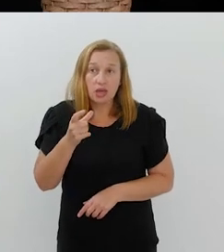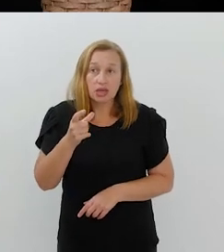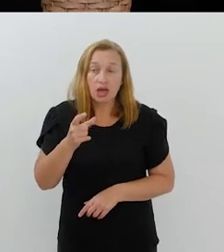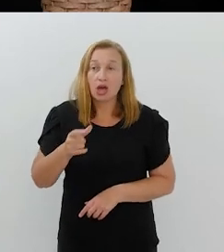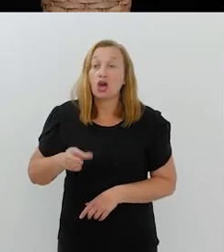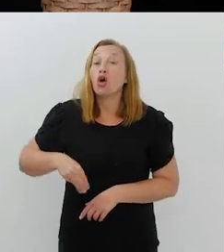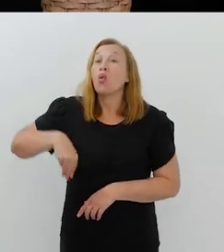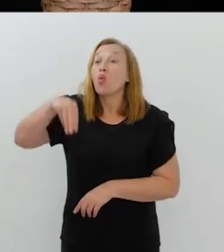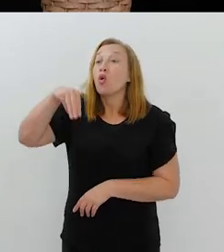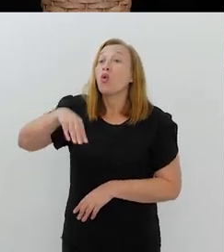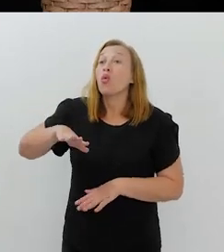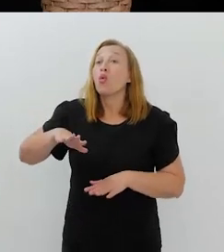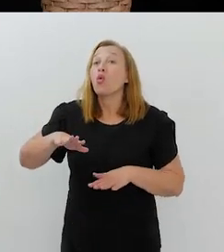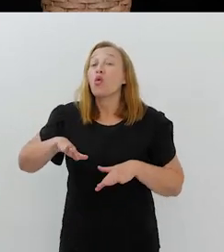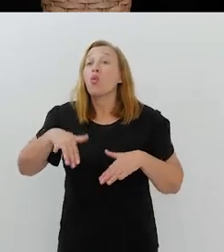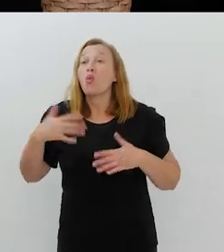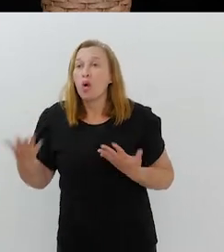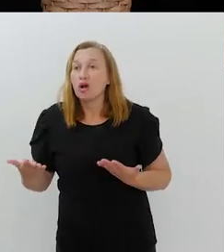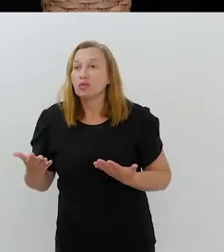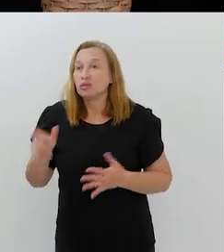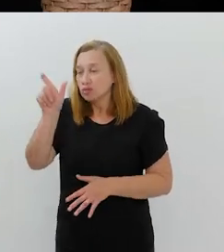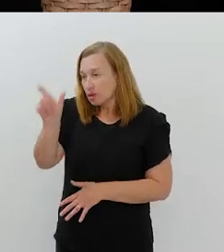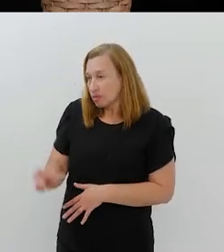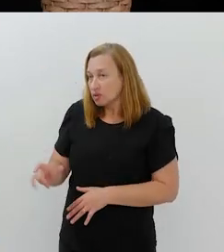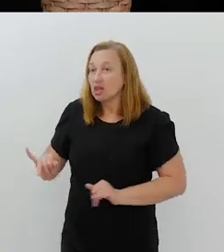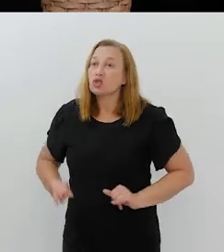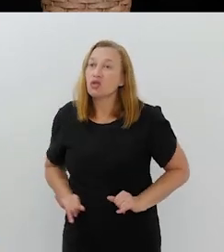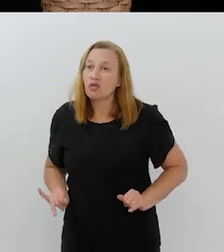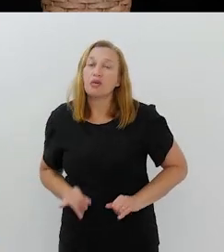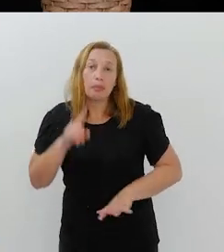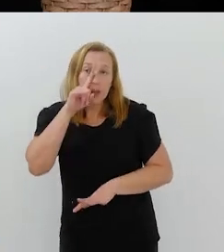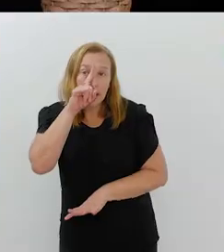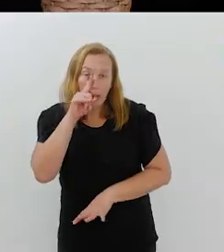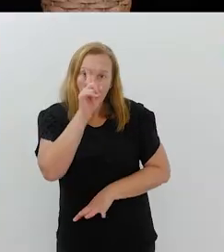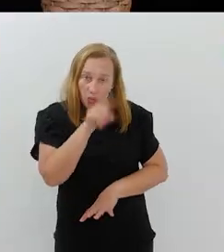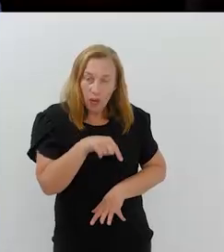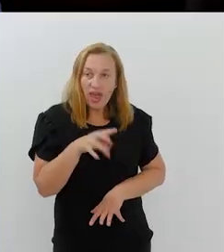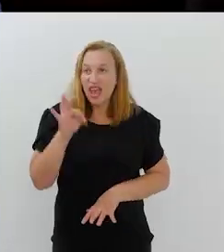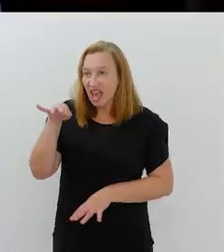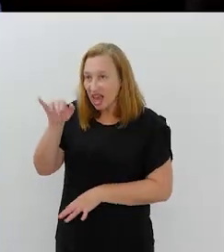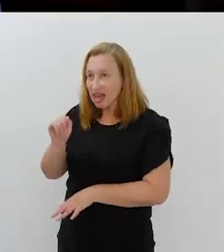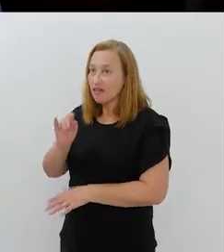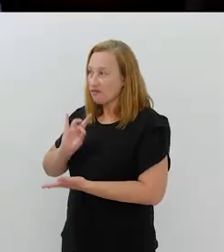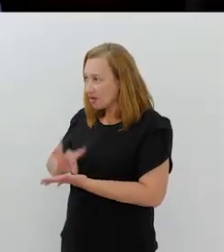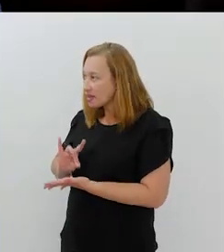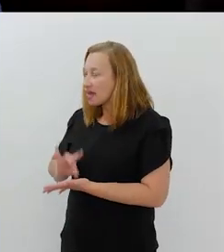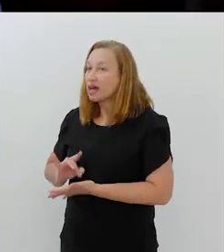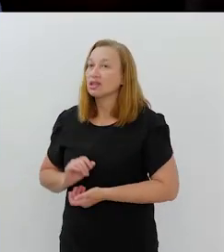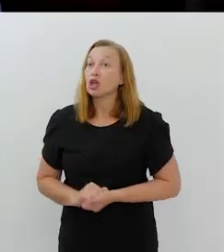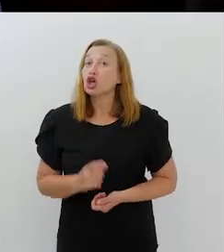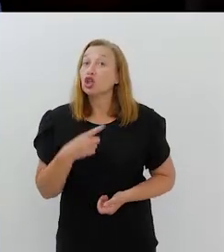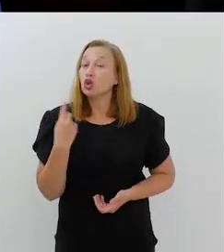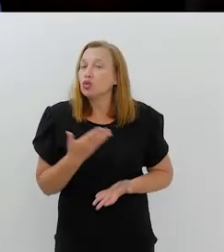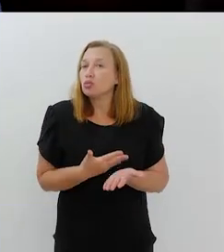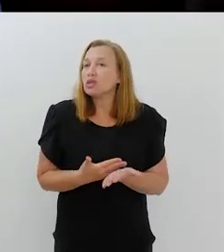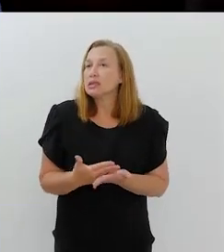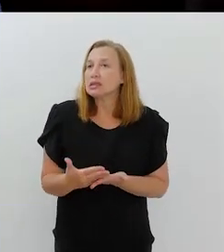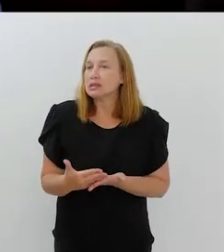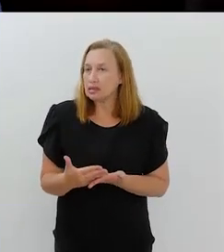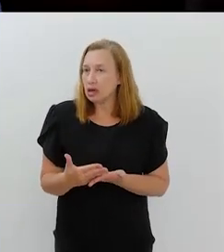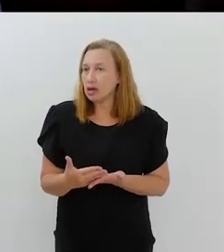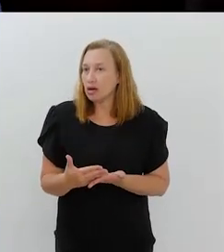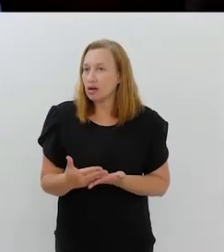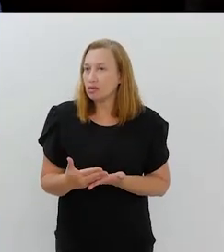aquele dono está sofrendo, pode estar correndo perigo. Não é isso, Tânia? É verdade, Luizia. A gente,